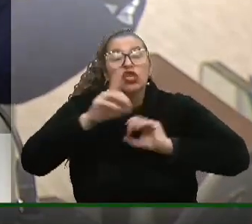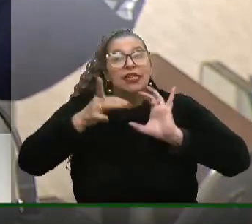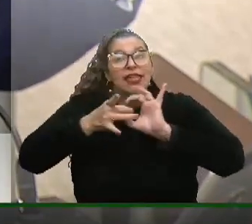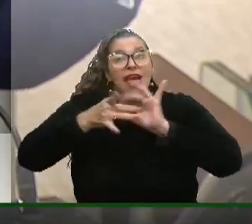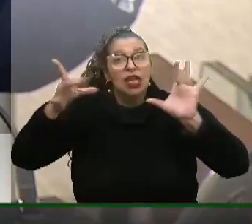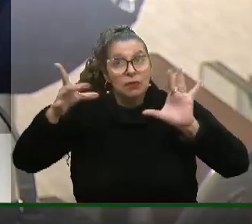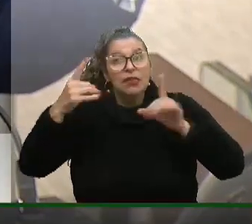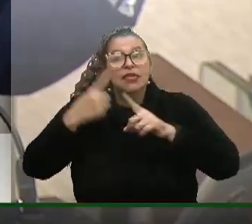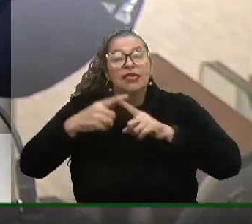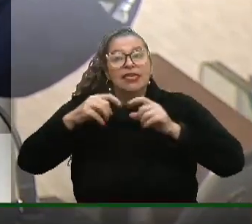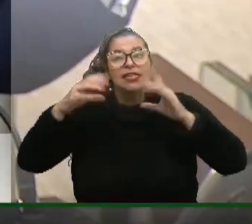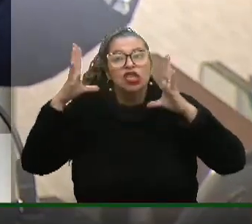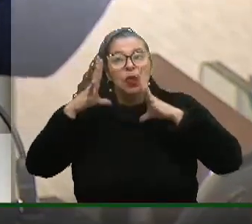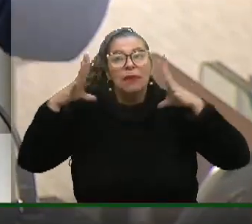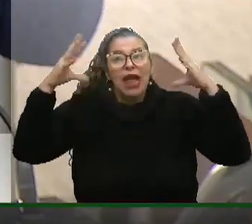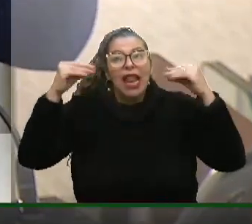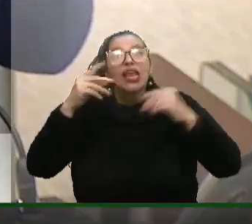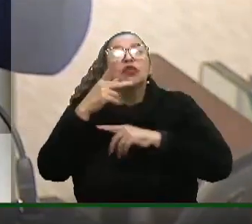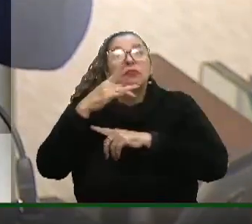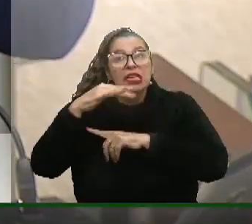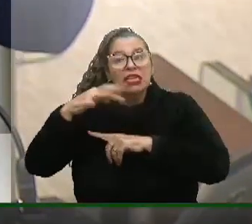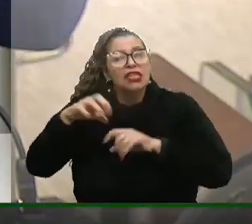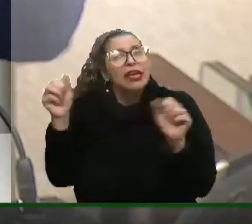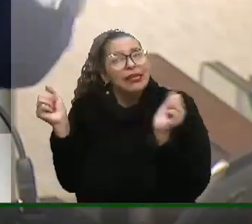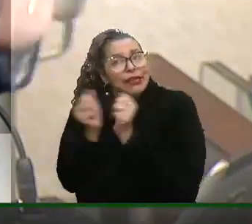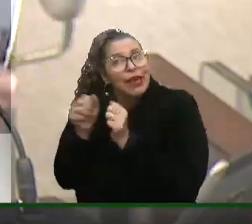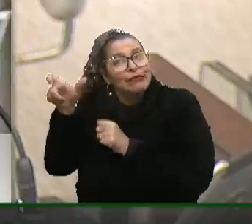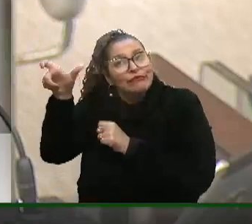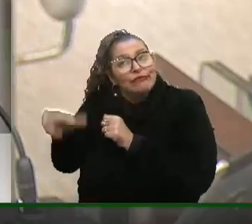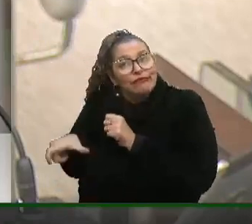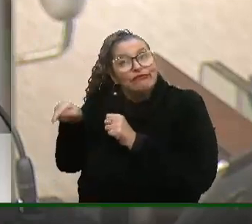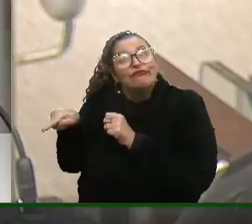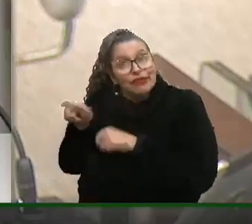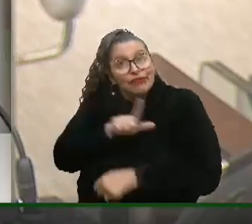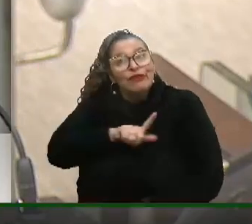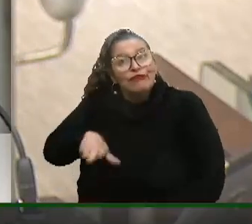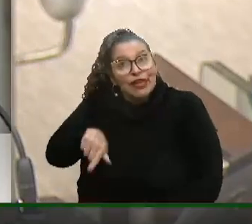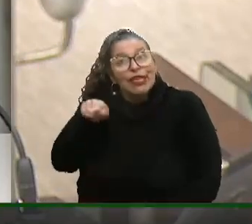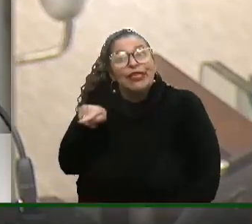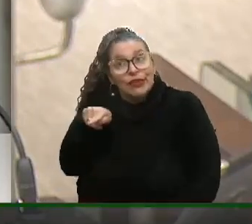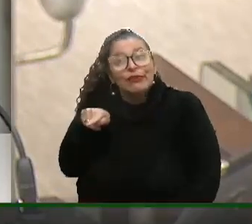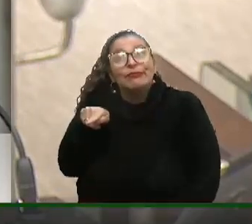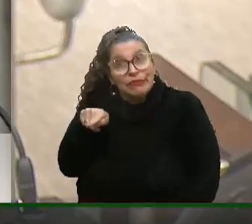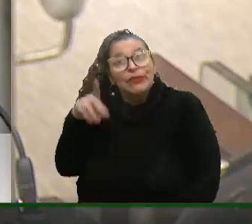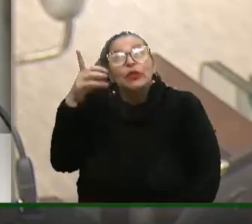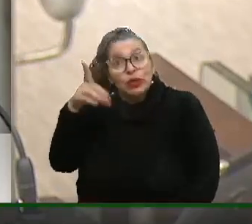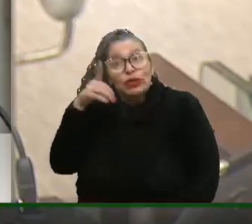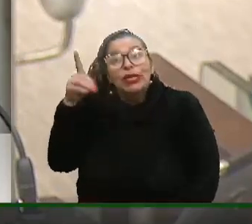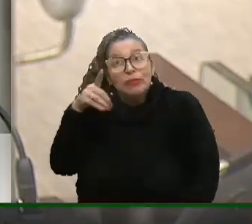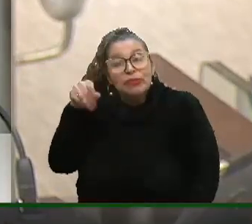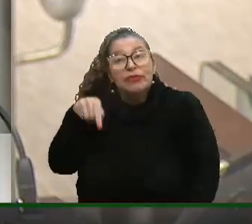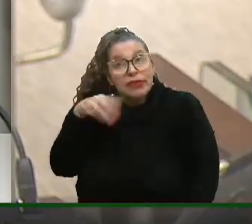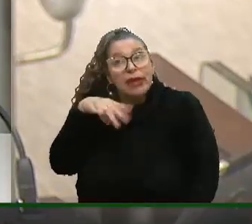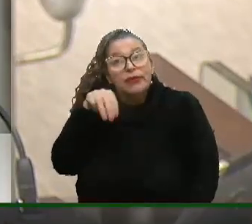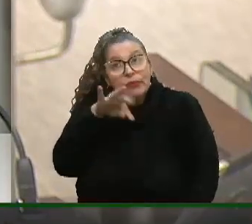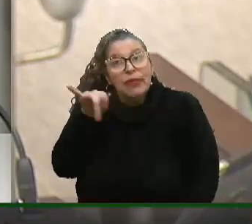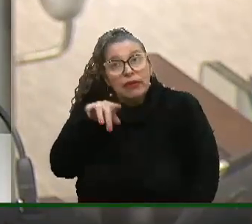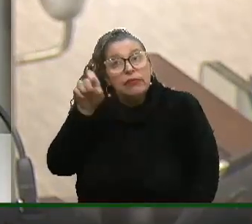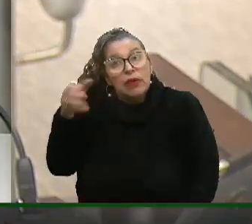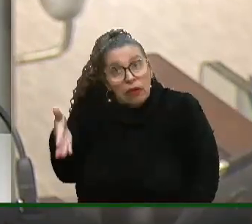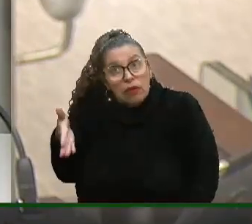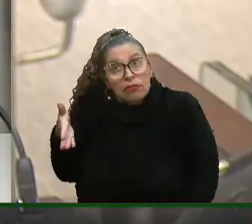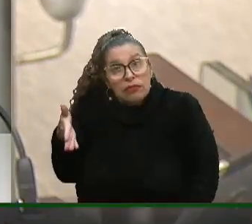lei no Palácio Piratini. E quem está do meu lado e do lado do governador? O deputado Matheus West.